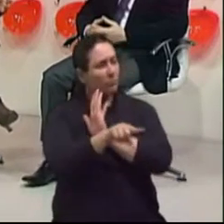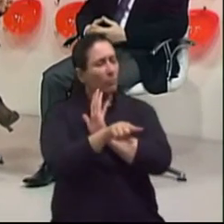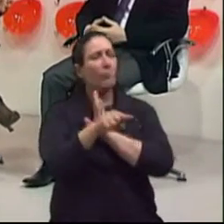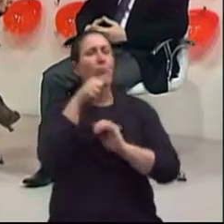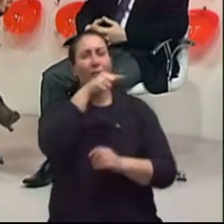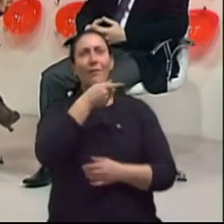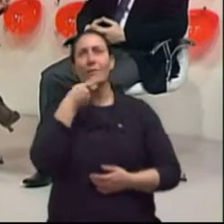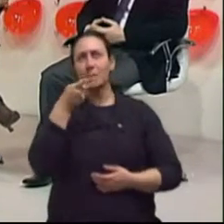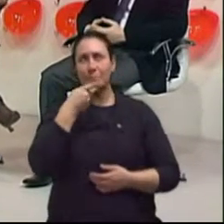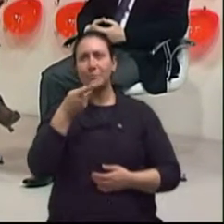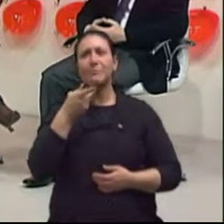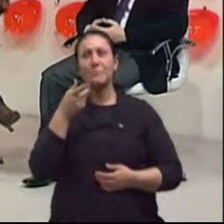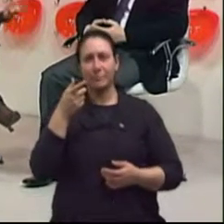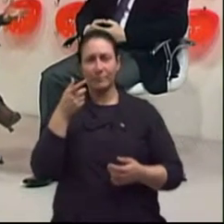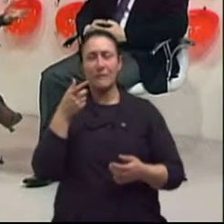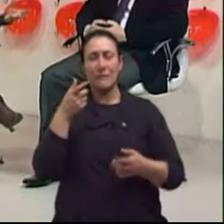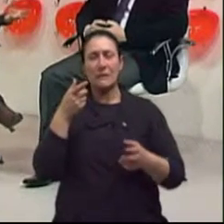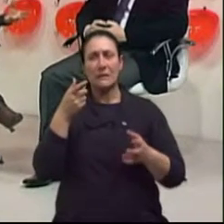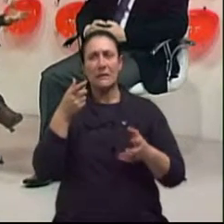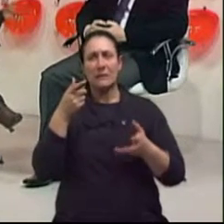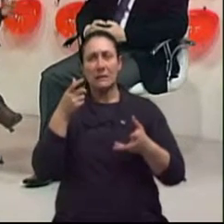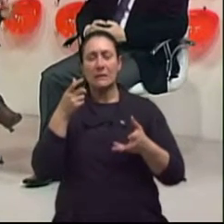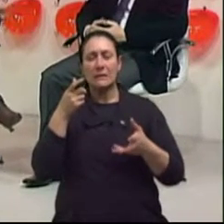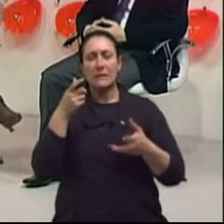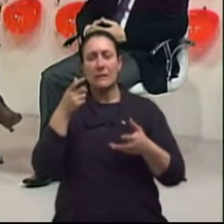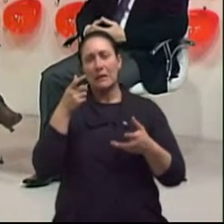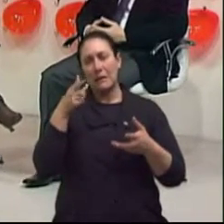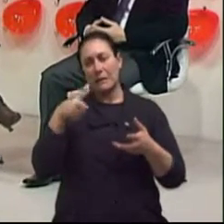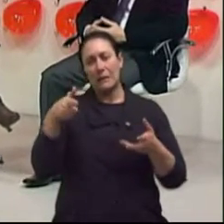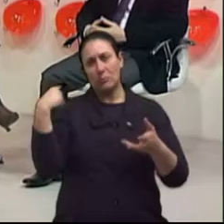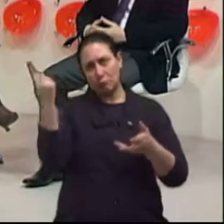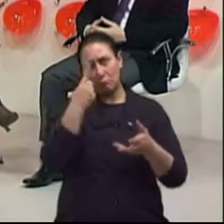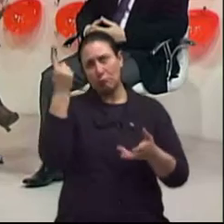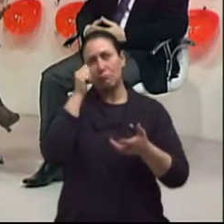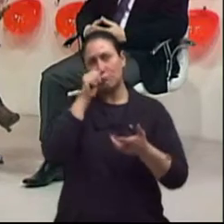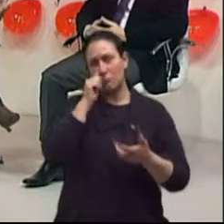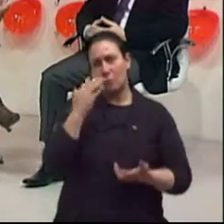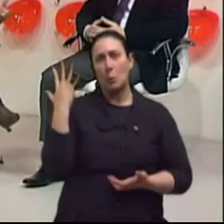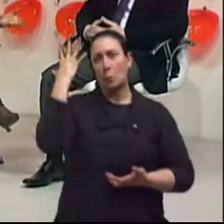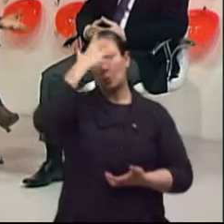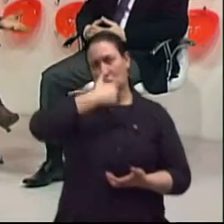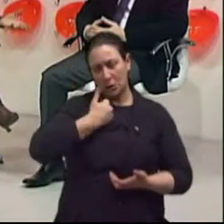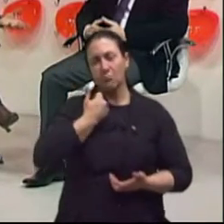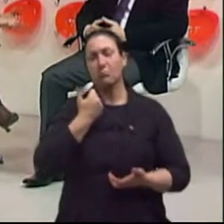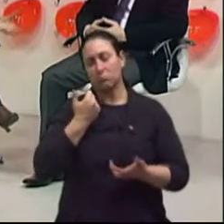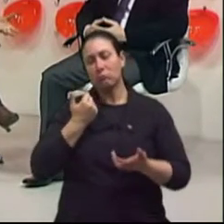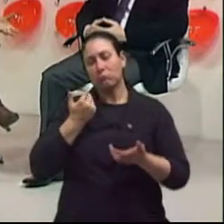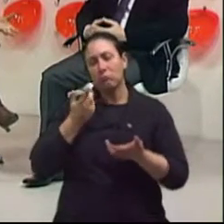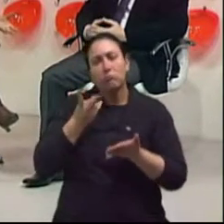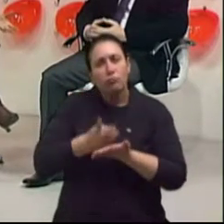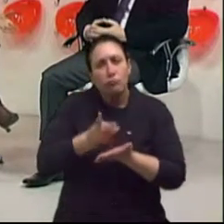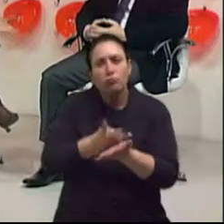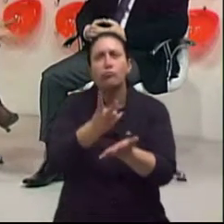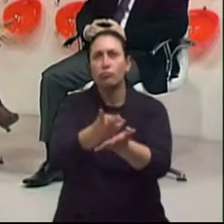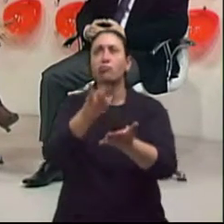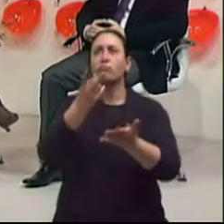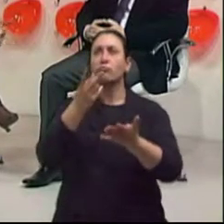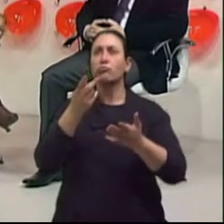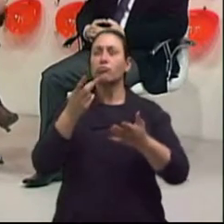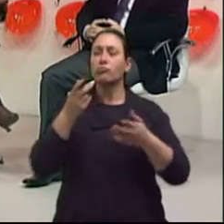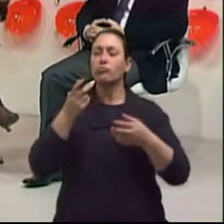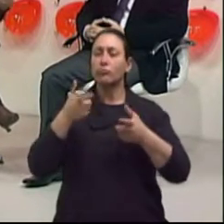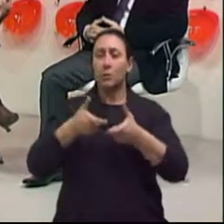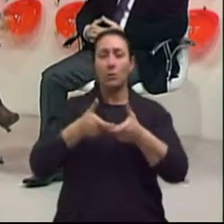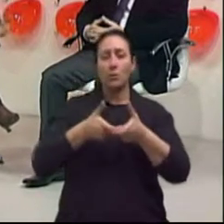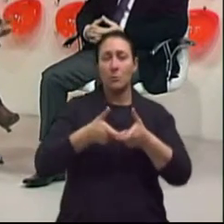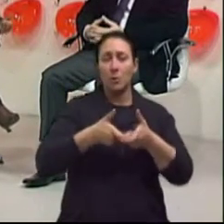é feminina, né? Até pelo número de mulheres muito maior que os homens que chegam a um envelhecimento maior, né?